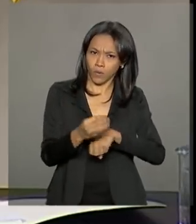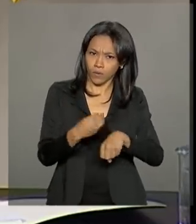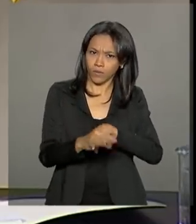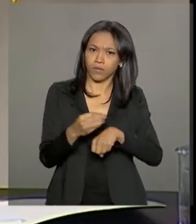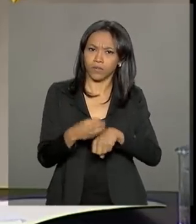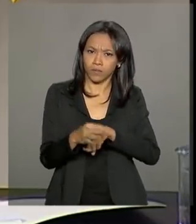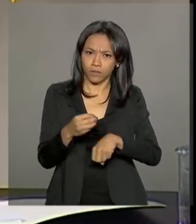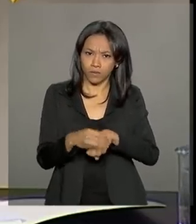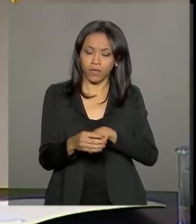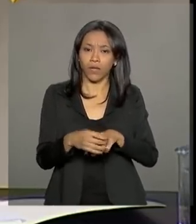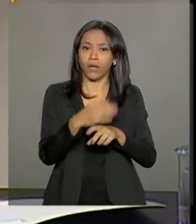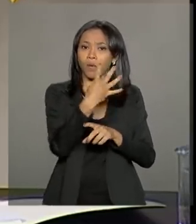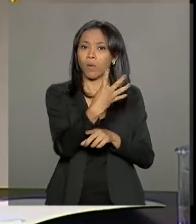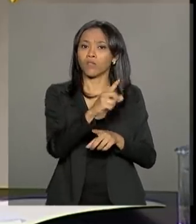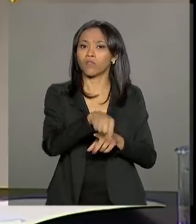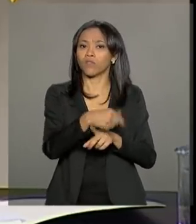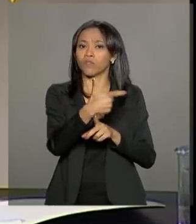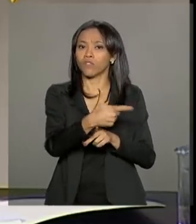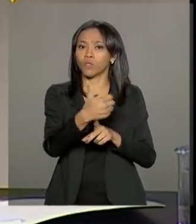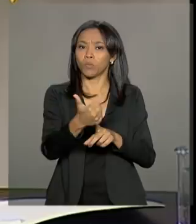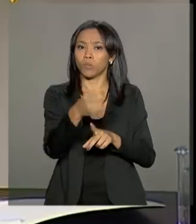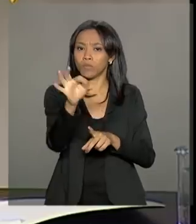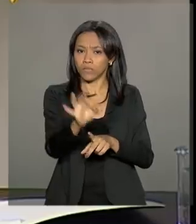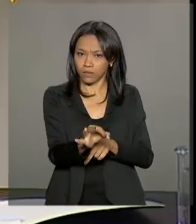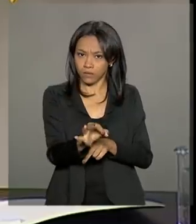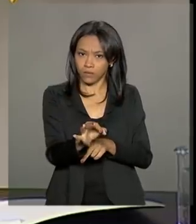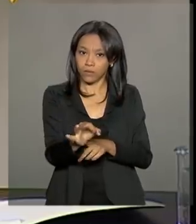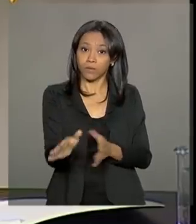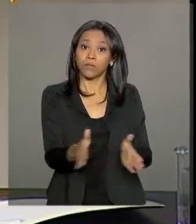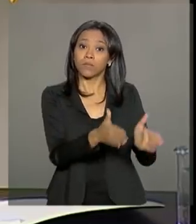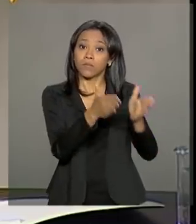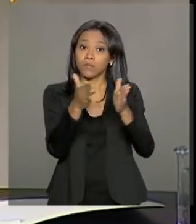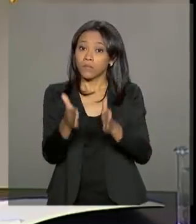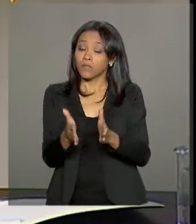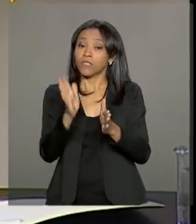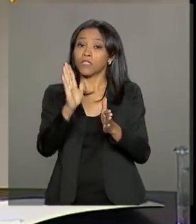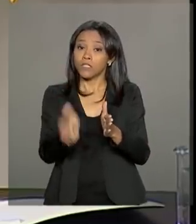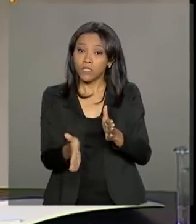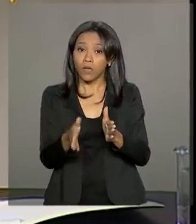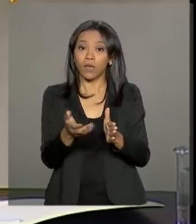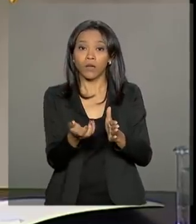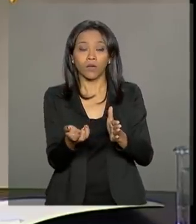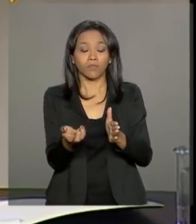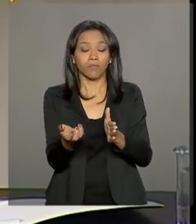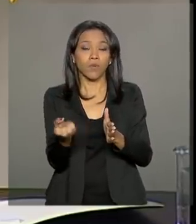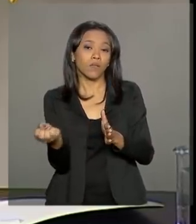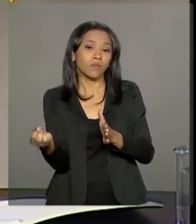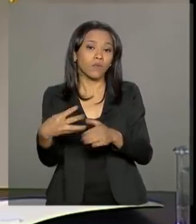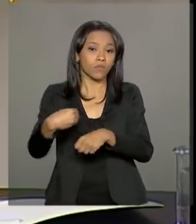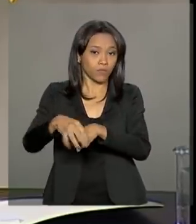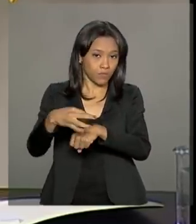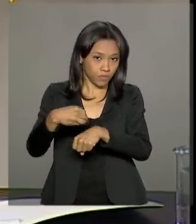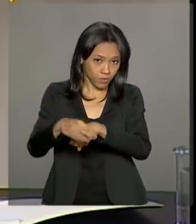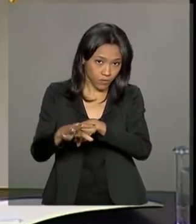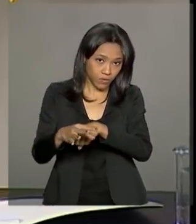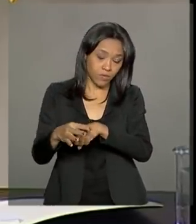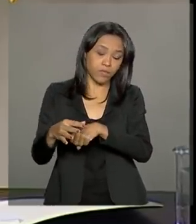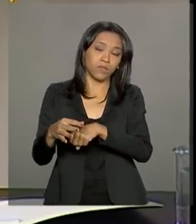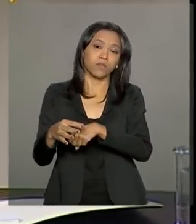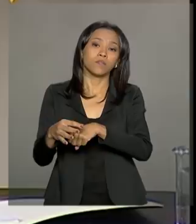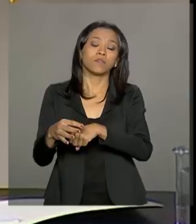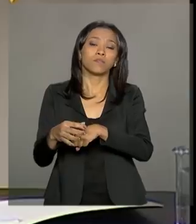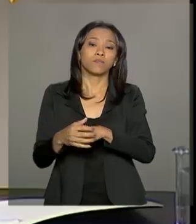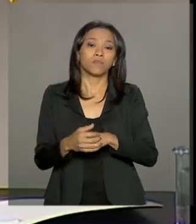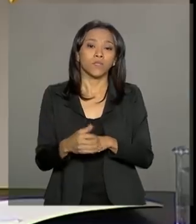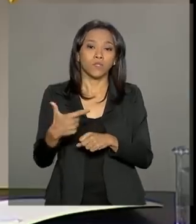cerca de 4,21%. E já para esse